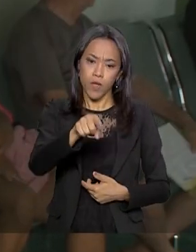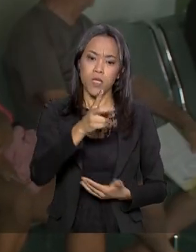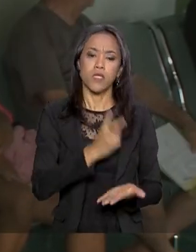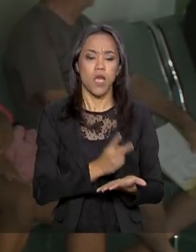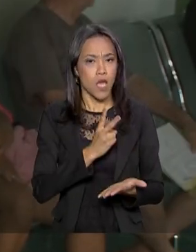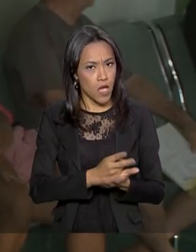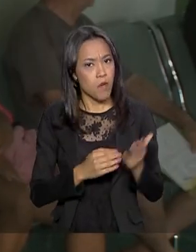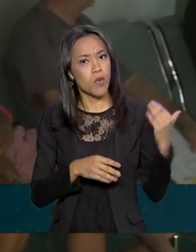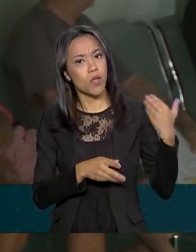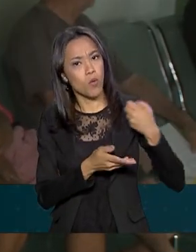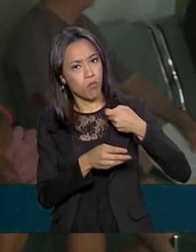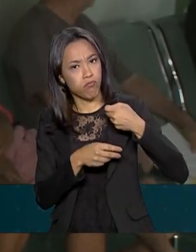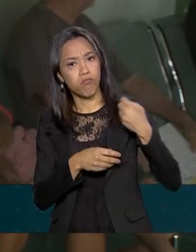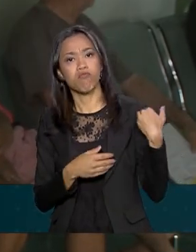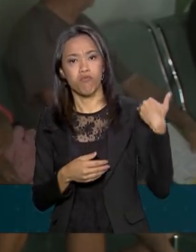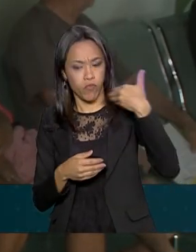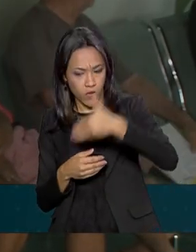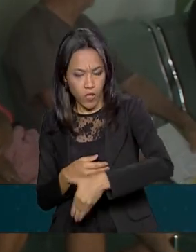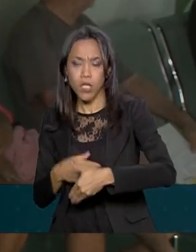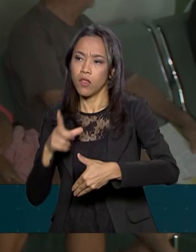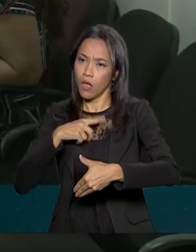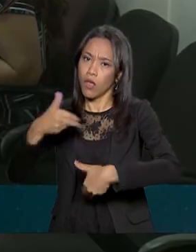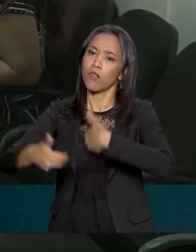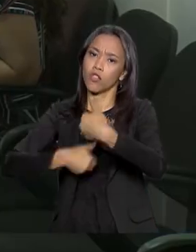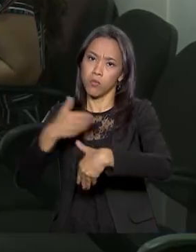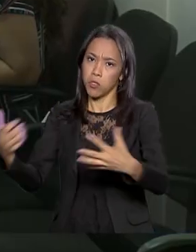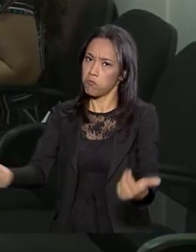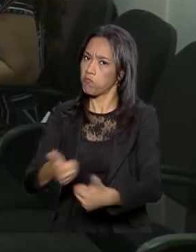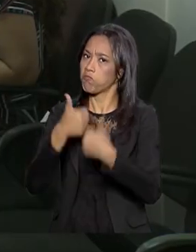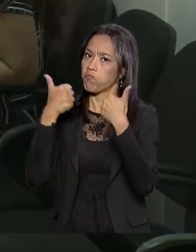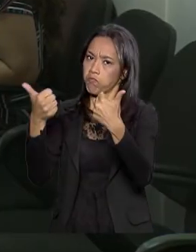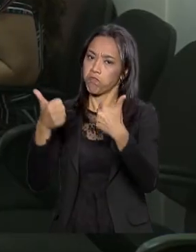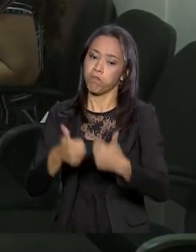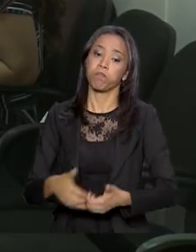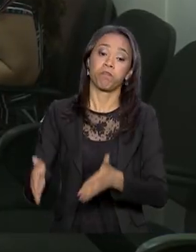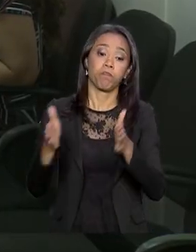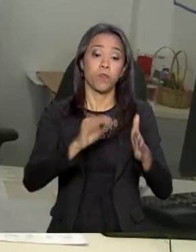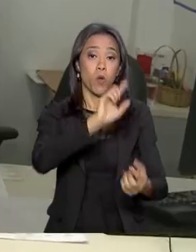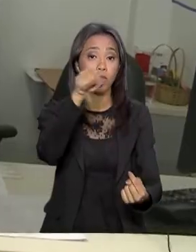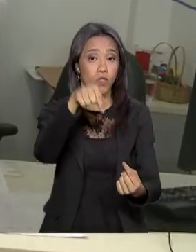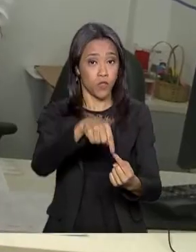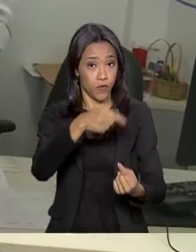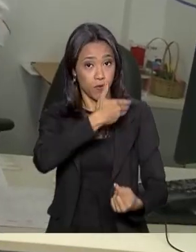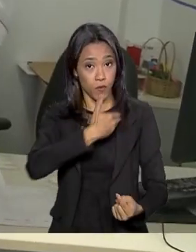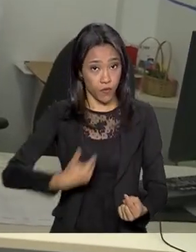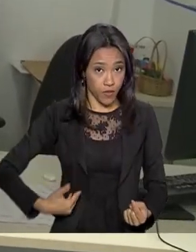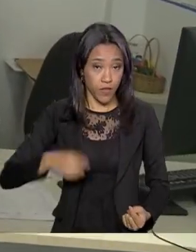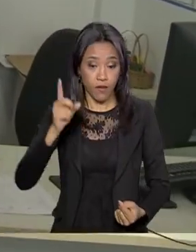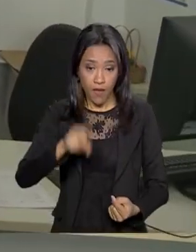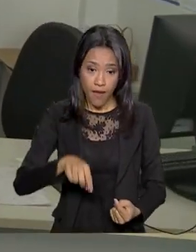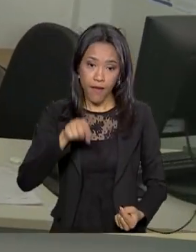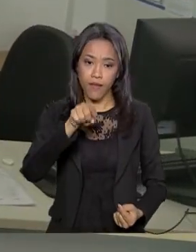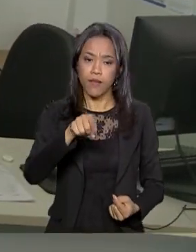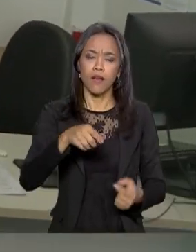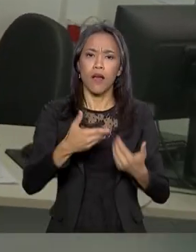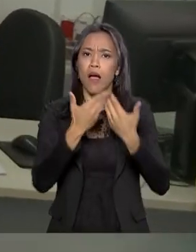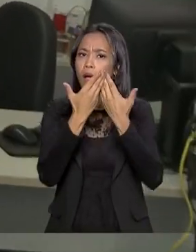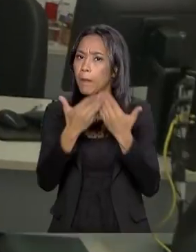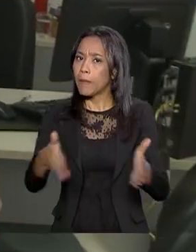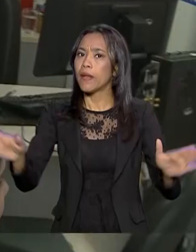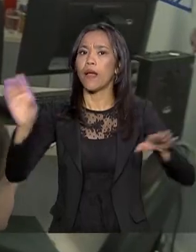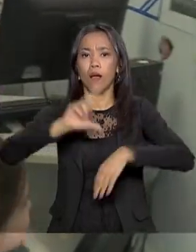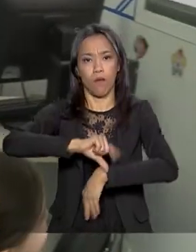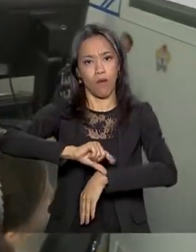vezes que venho, consigo um atendimento de excelência. A pretensão do governo é ampliar o acesso da população ao serviço de atenção